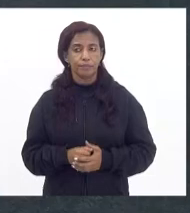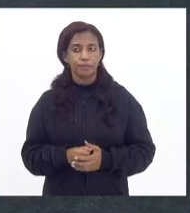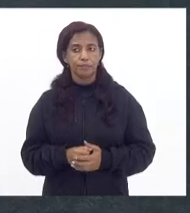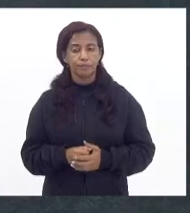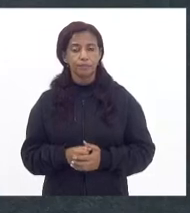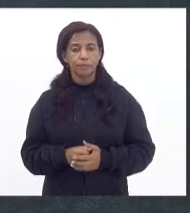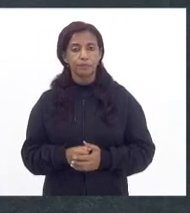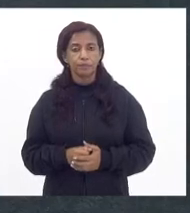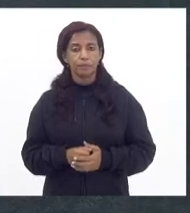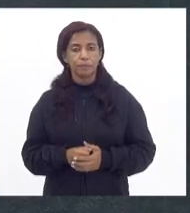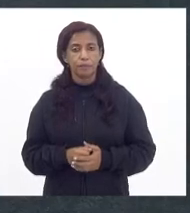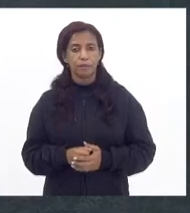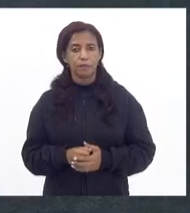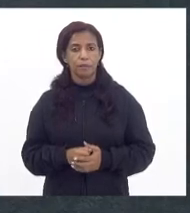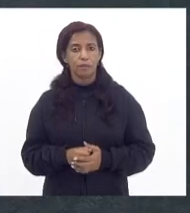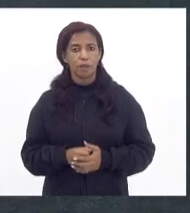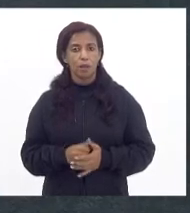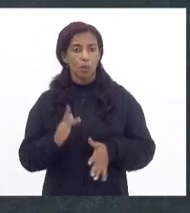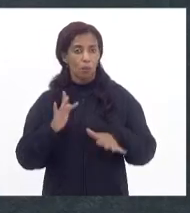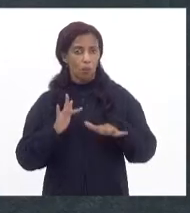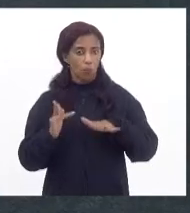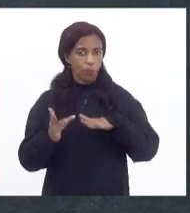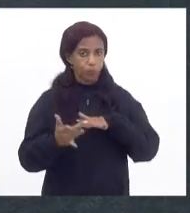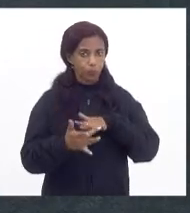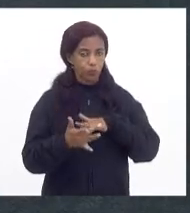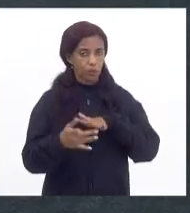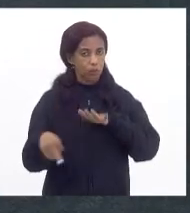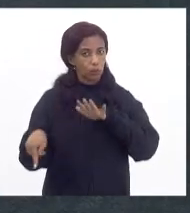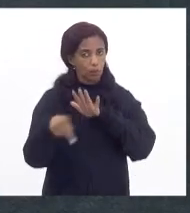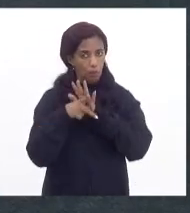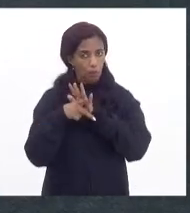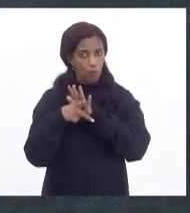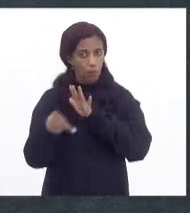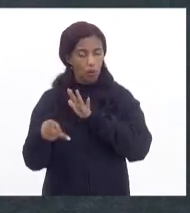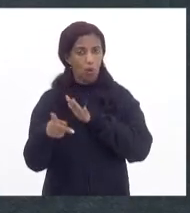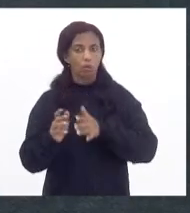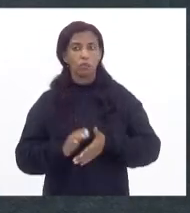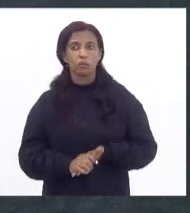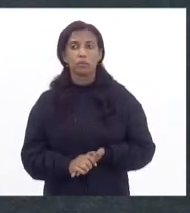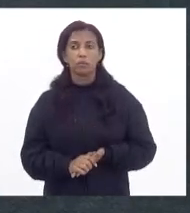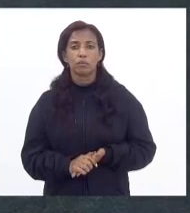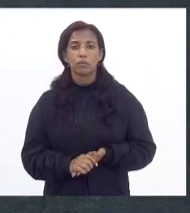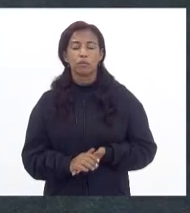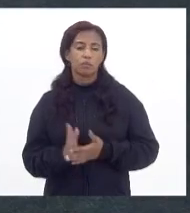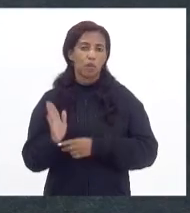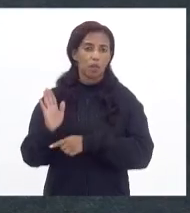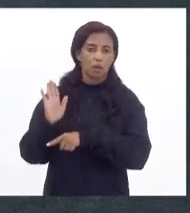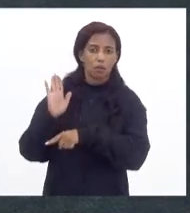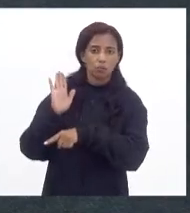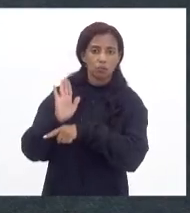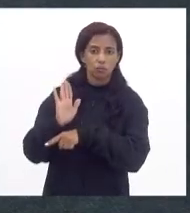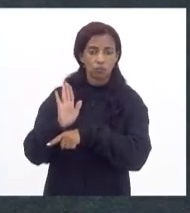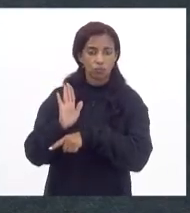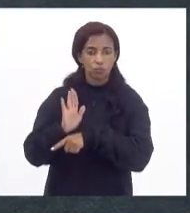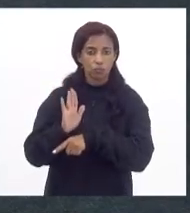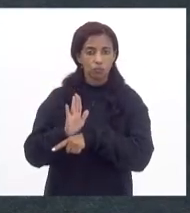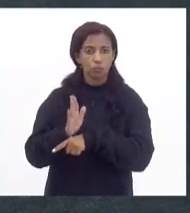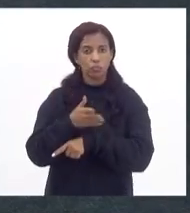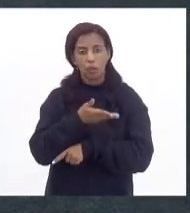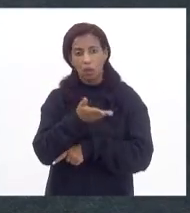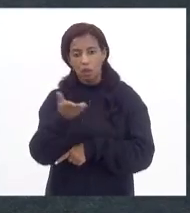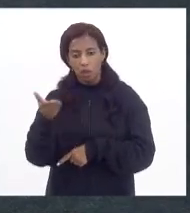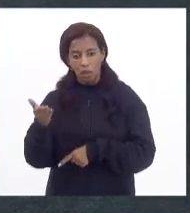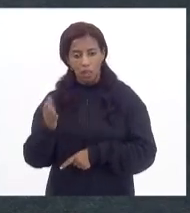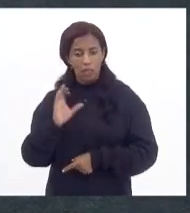de canais de atendimento exclusivos, fará o atendimento a esses